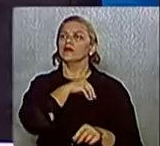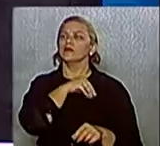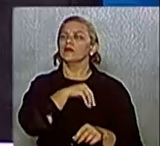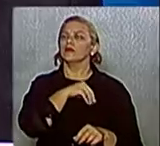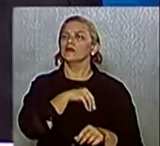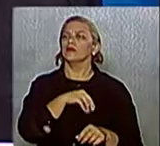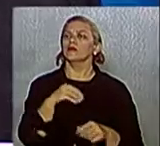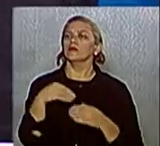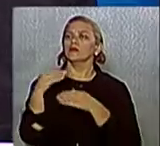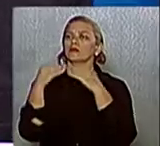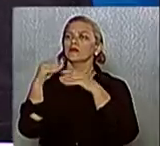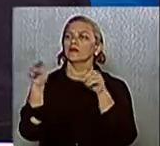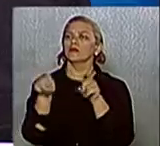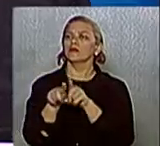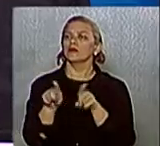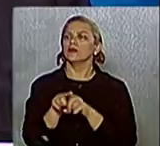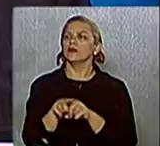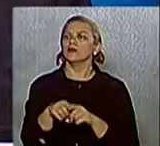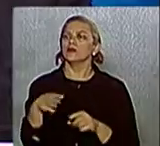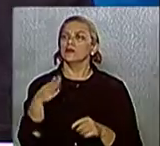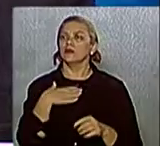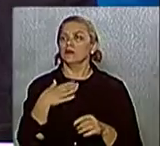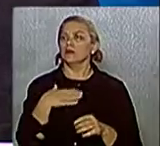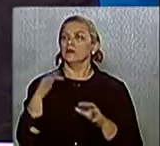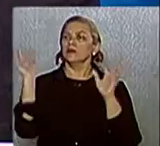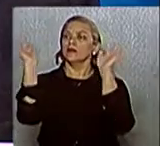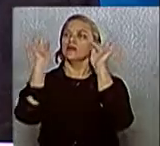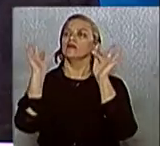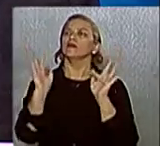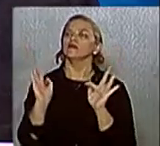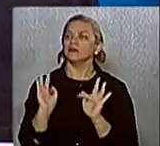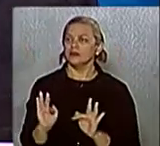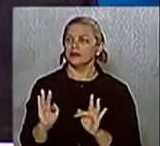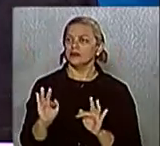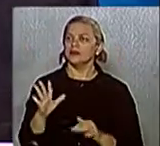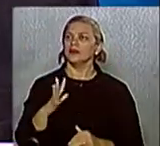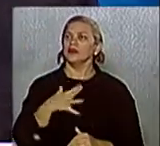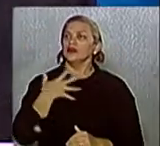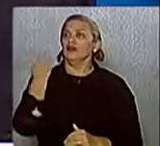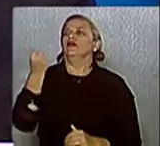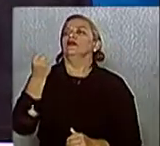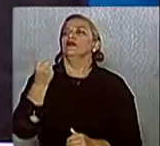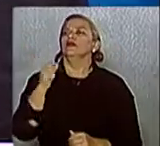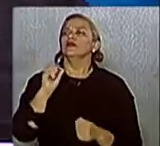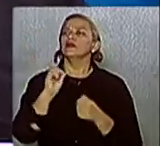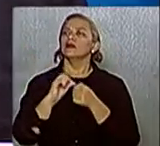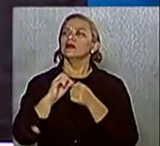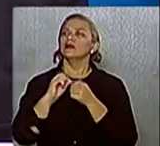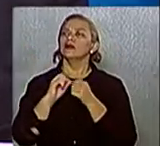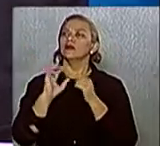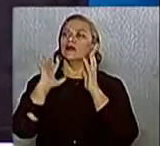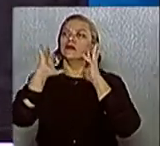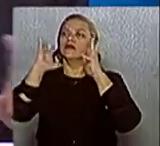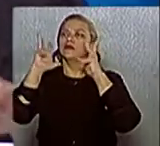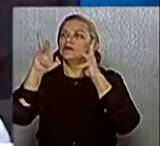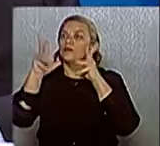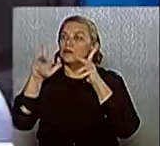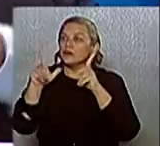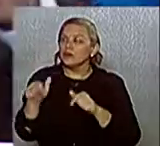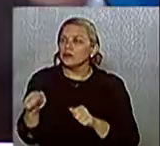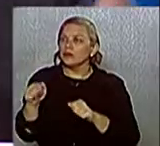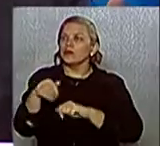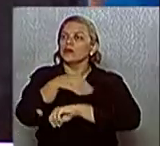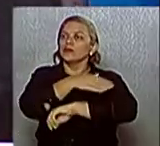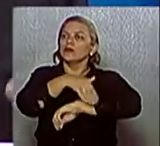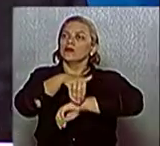campo. Portanto, para mim é uma alegria muito grande poder ter conseguido recapiar todas as estradas vicinais. O que a